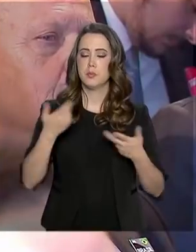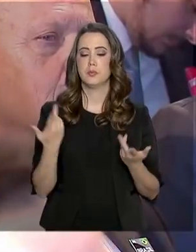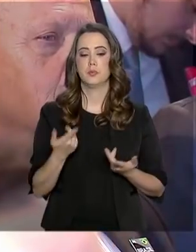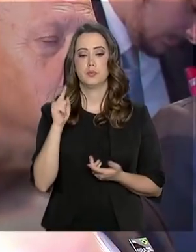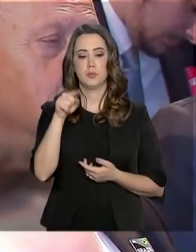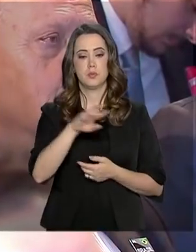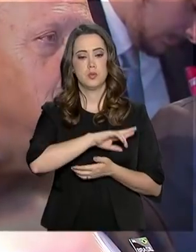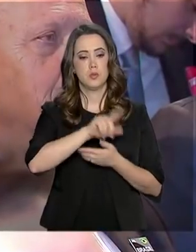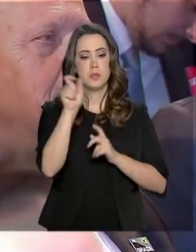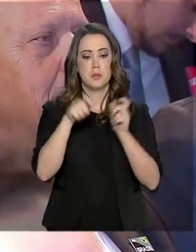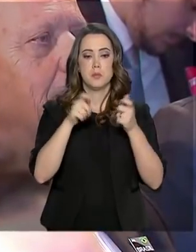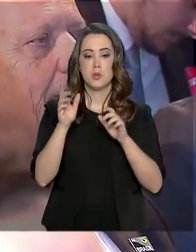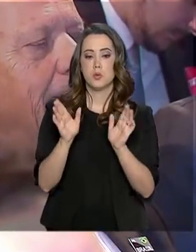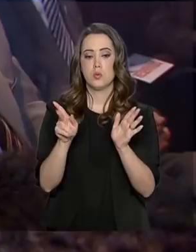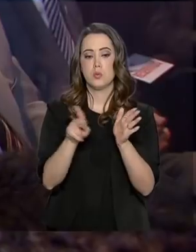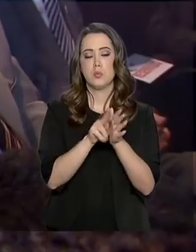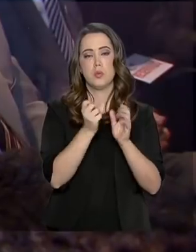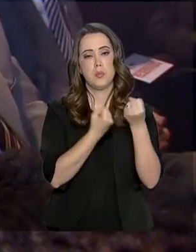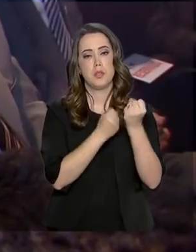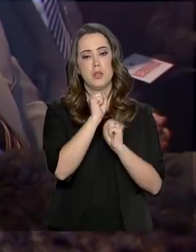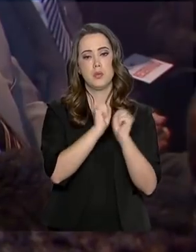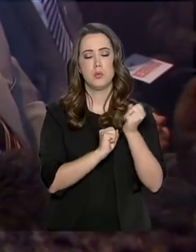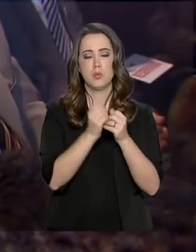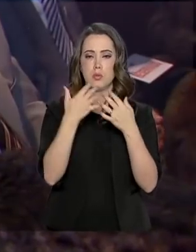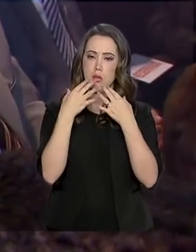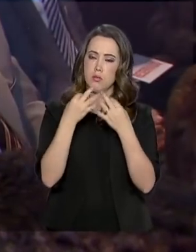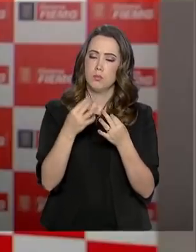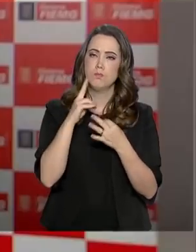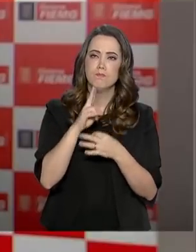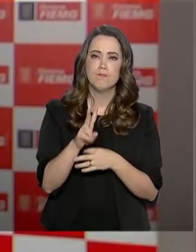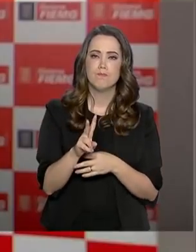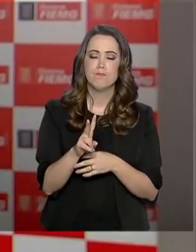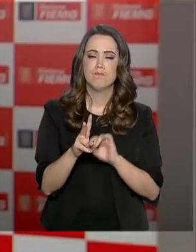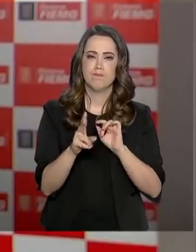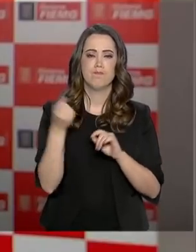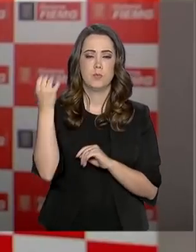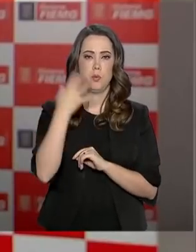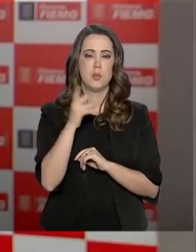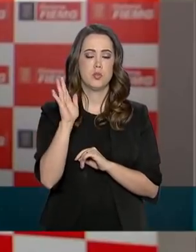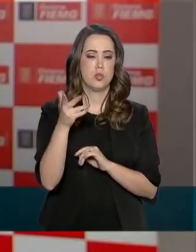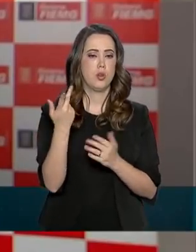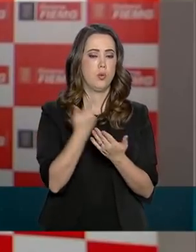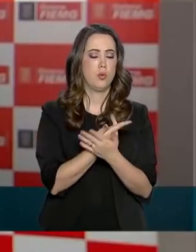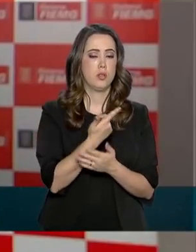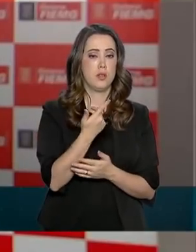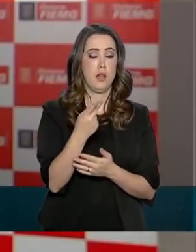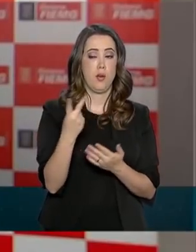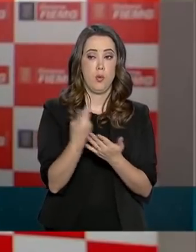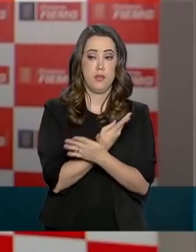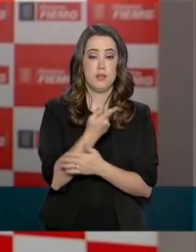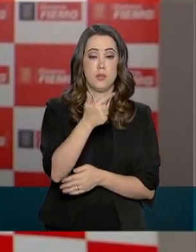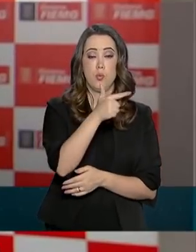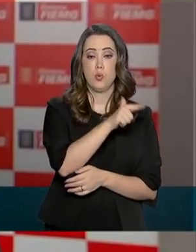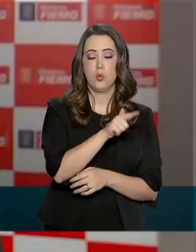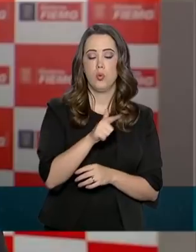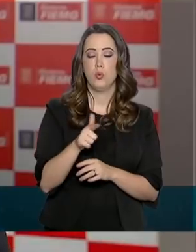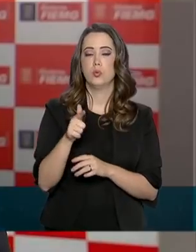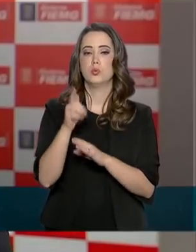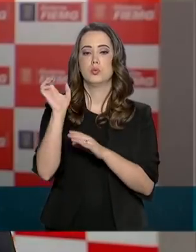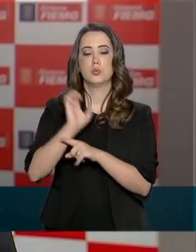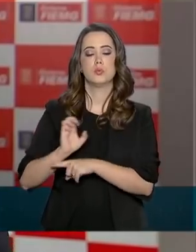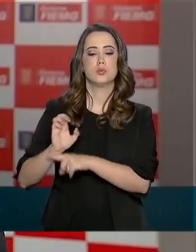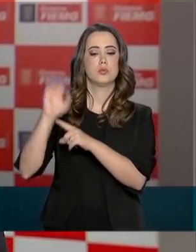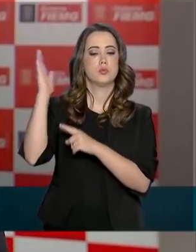assistiram a palestra, que já foi feita em outros estados brasileiros. Quando o Poder Executivo se aproxima dessa comunidade